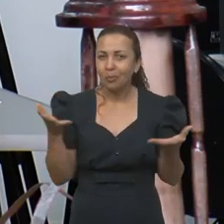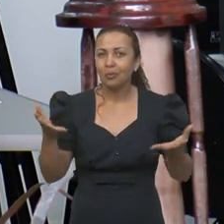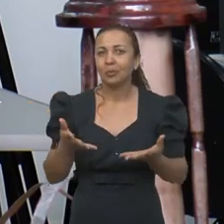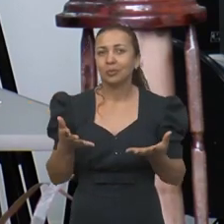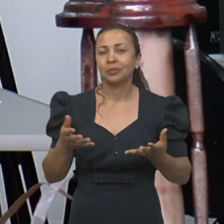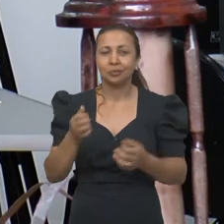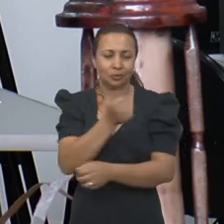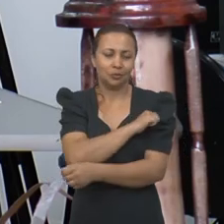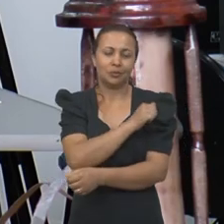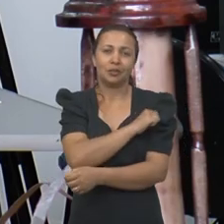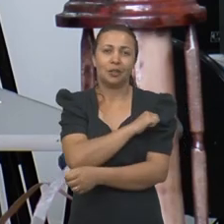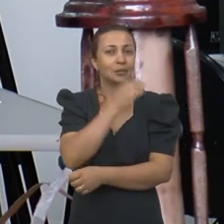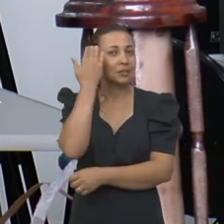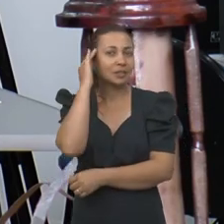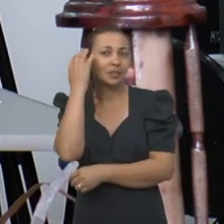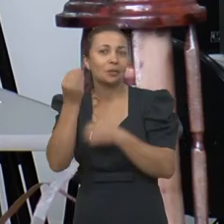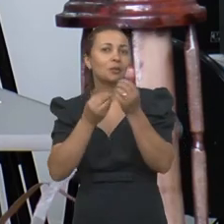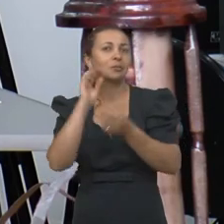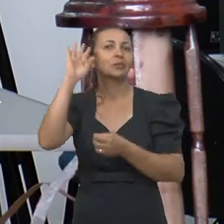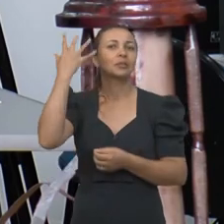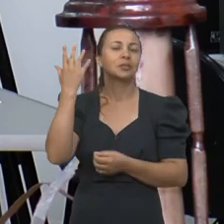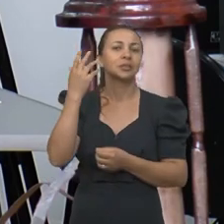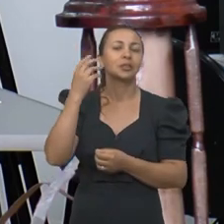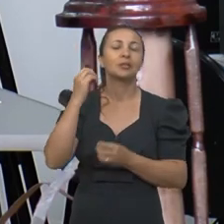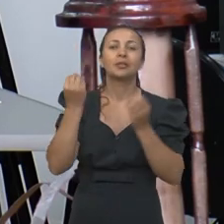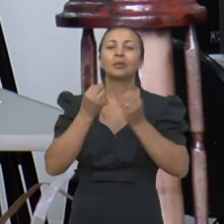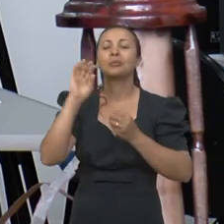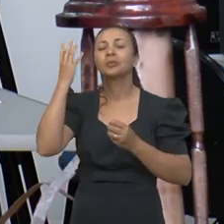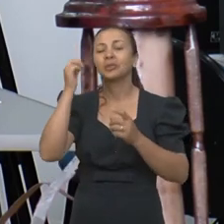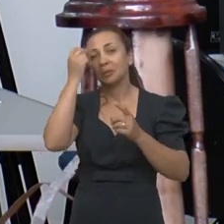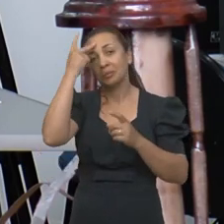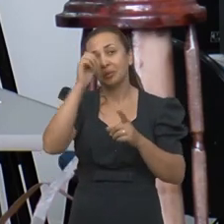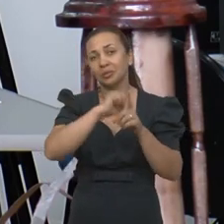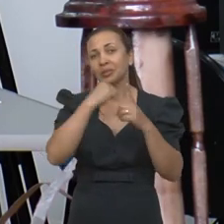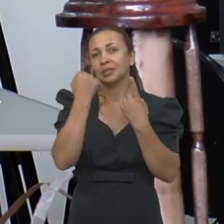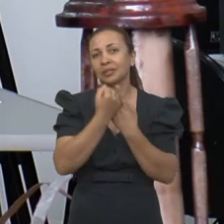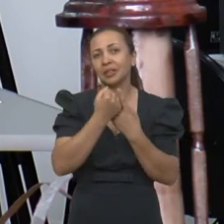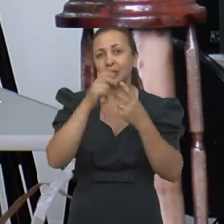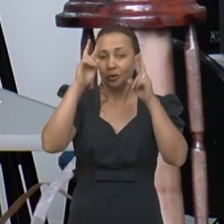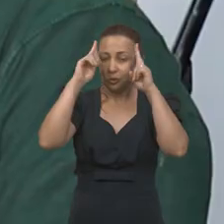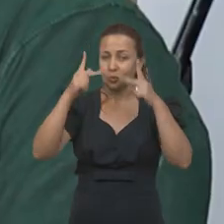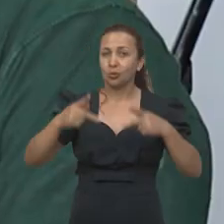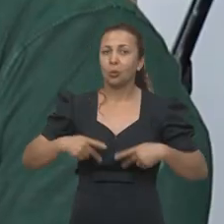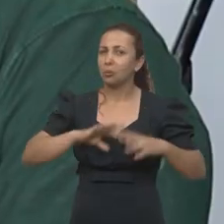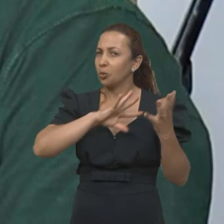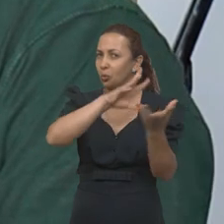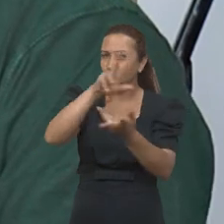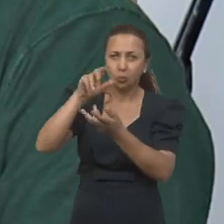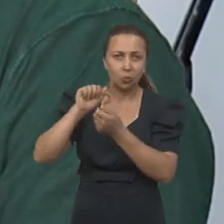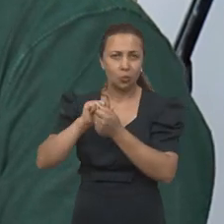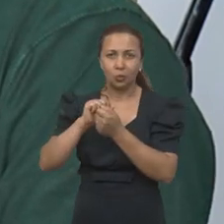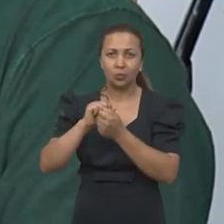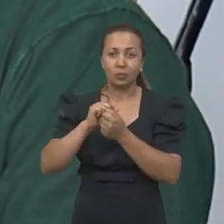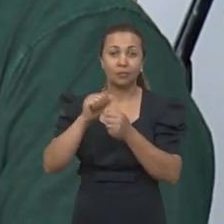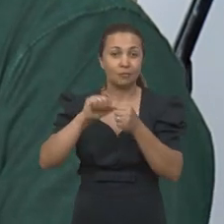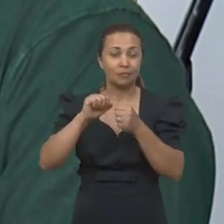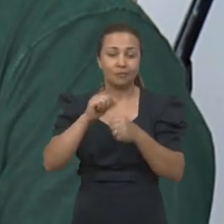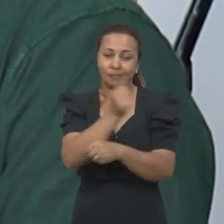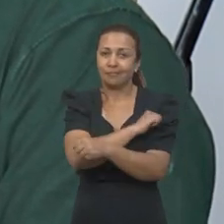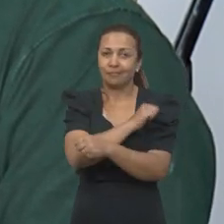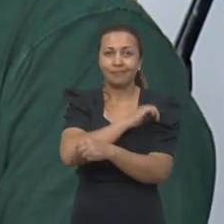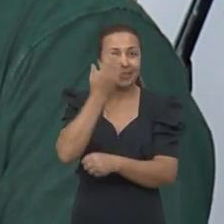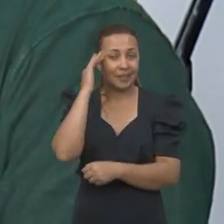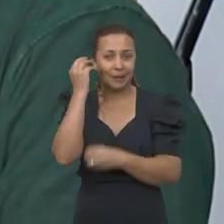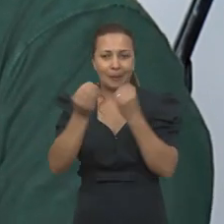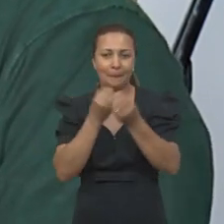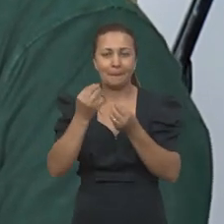dos alunos atualmente. E a importância que isso foi para a sociedade e a humanidade em si. Fazendo com que os alunos entendam como é